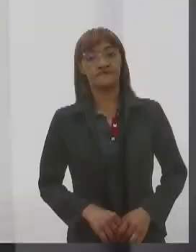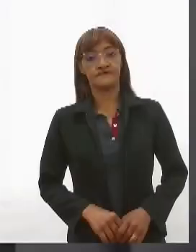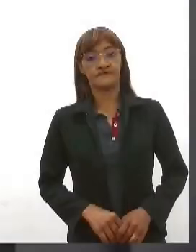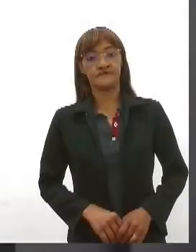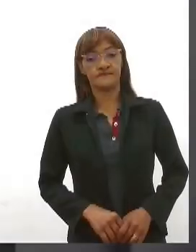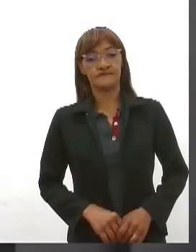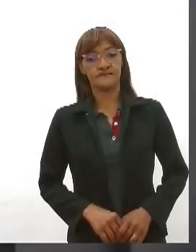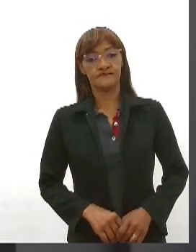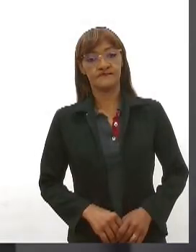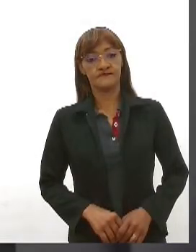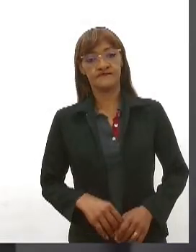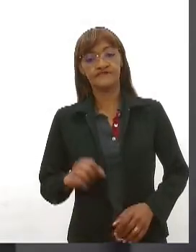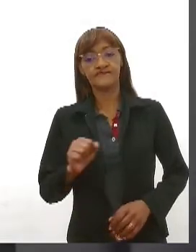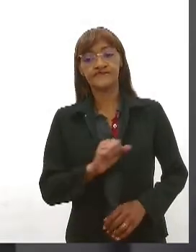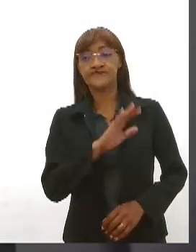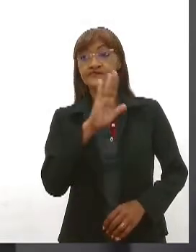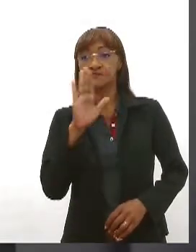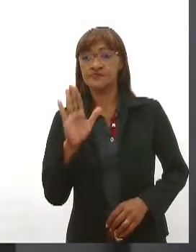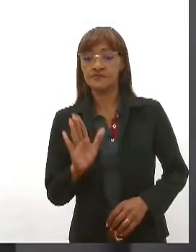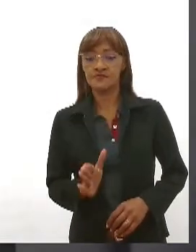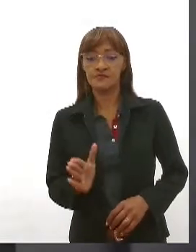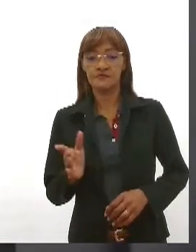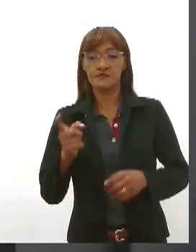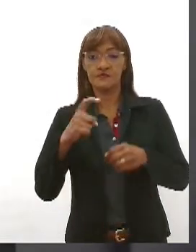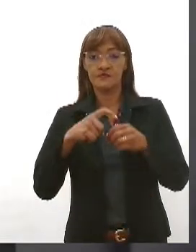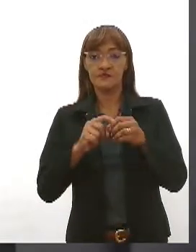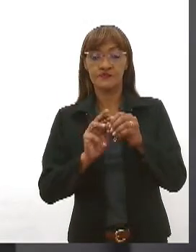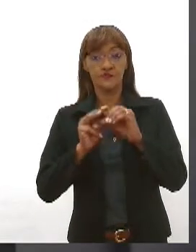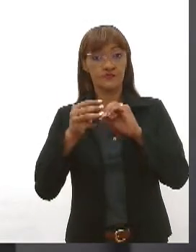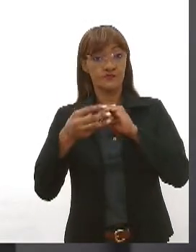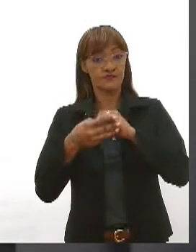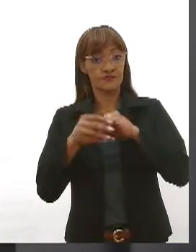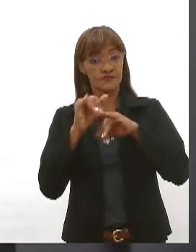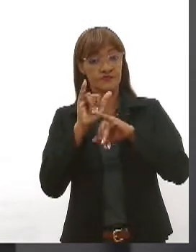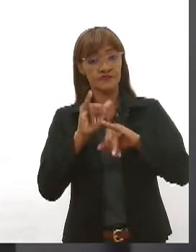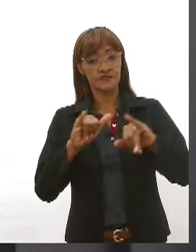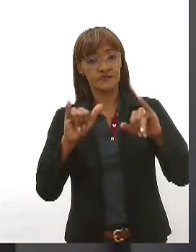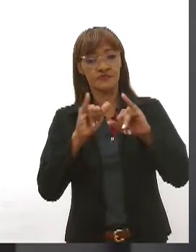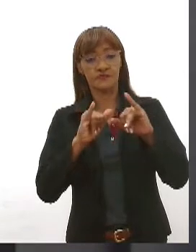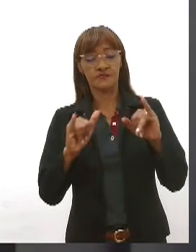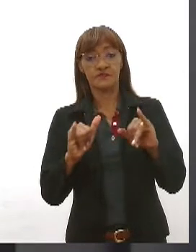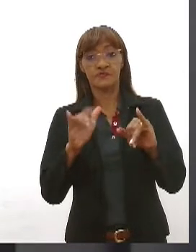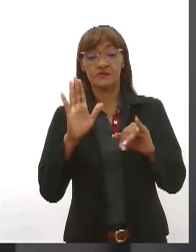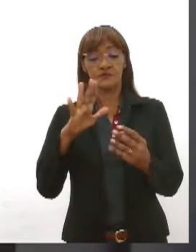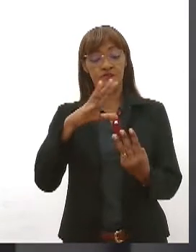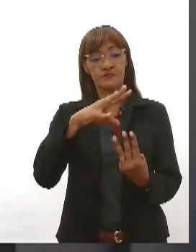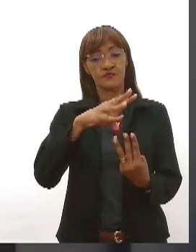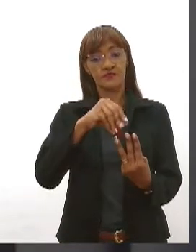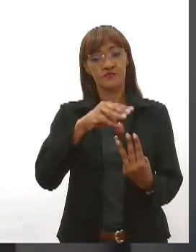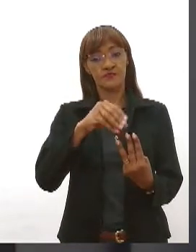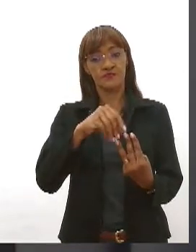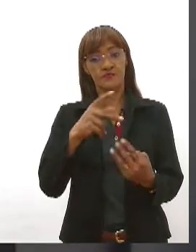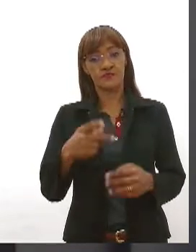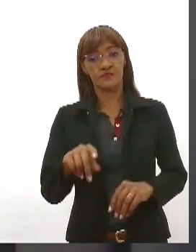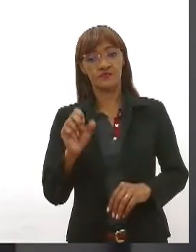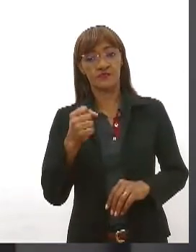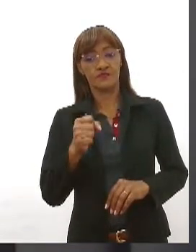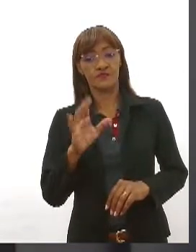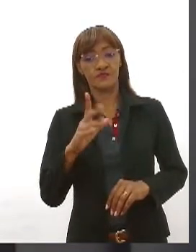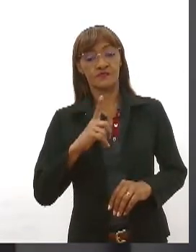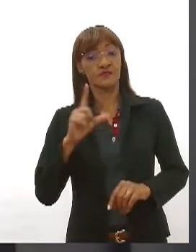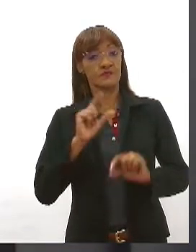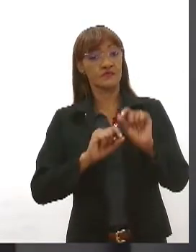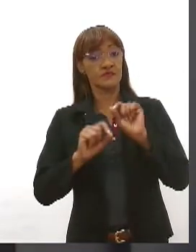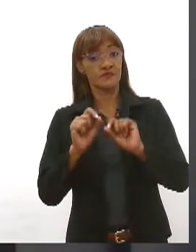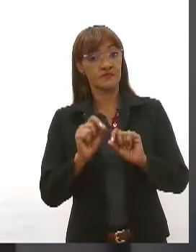Olá, está no ar o Informativo TV Alese? A Universidade Federal de Sergipe, por meio da Pró-Reitoria de Graduação,